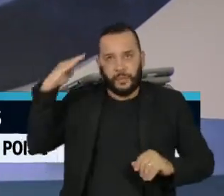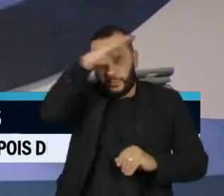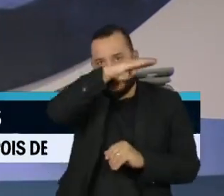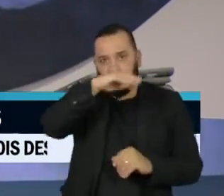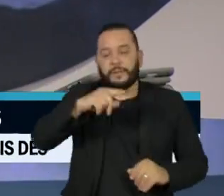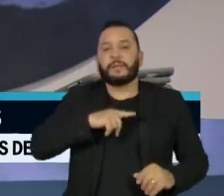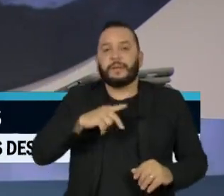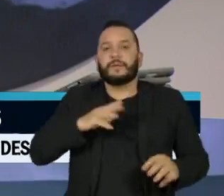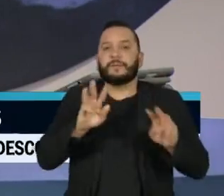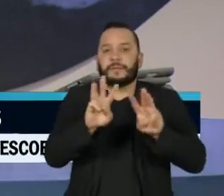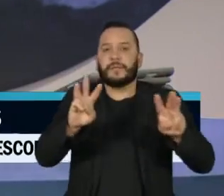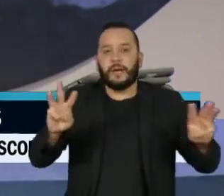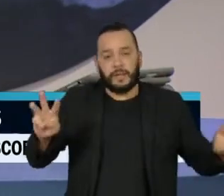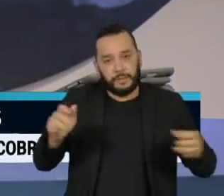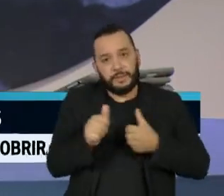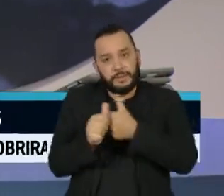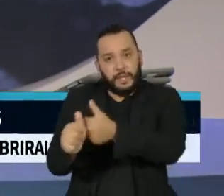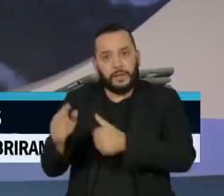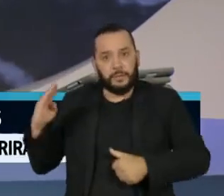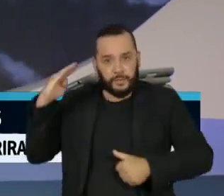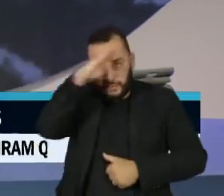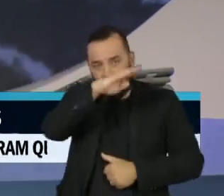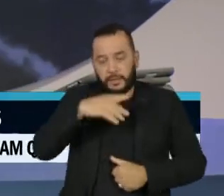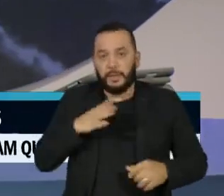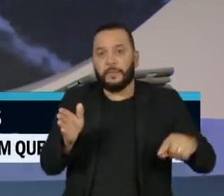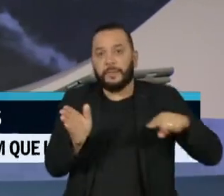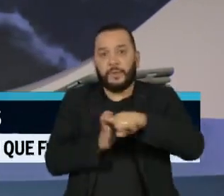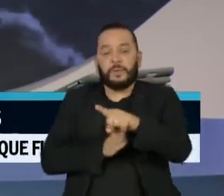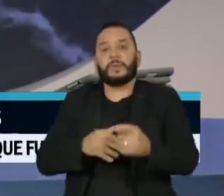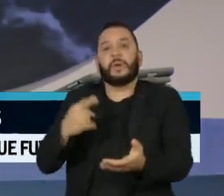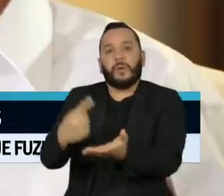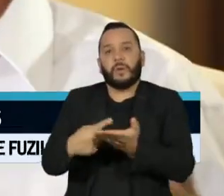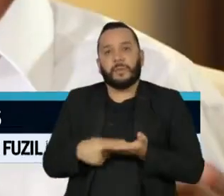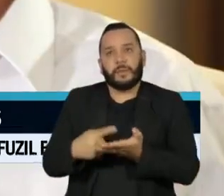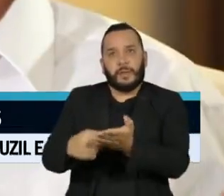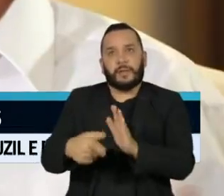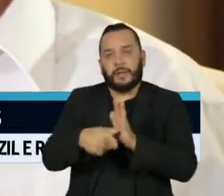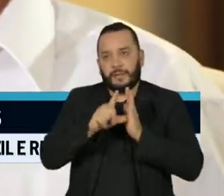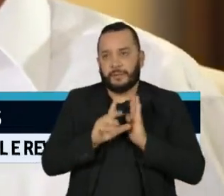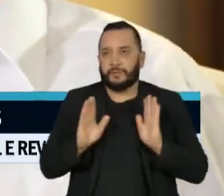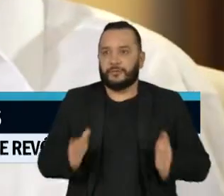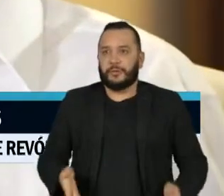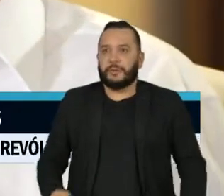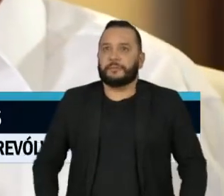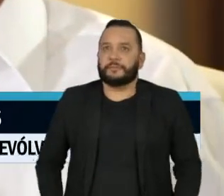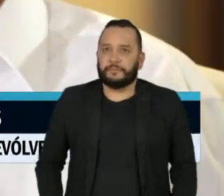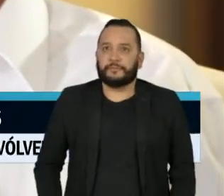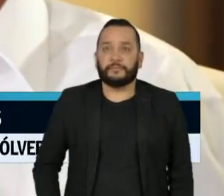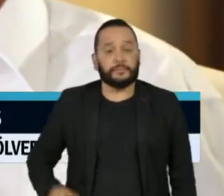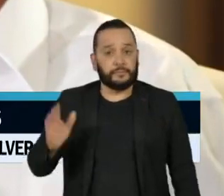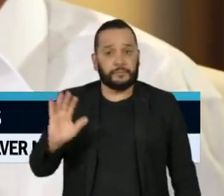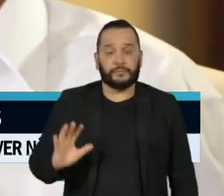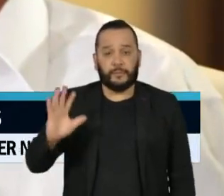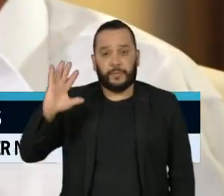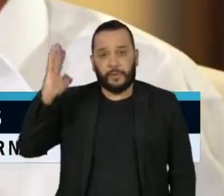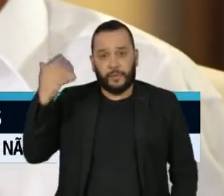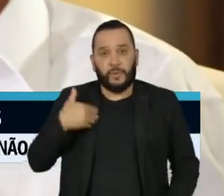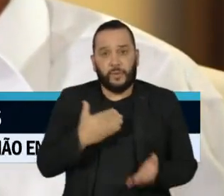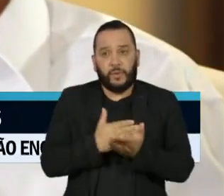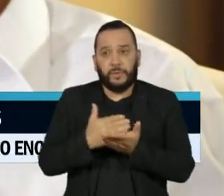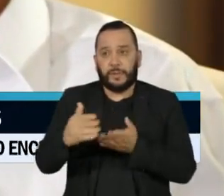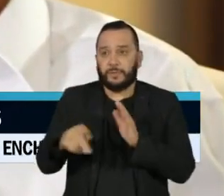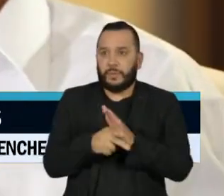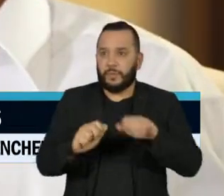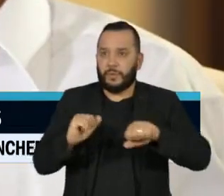um site bolsonarista e as perguntas foram combinadas previamente. O fato aconteceu no começo da pandemia.